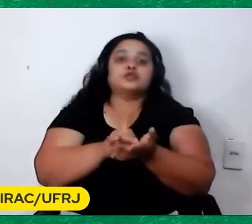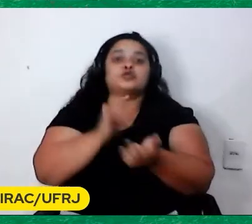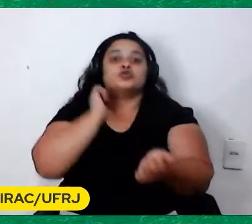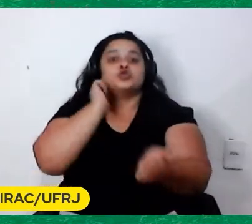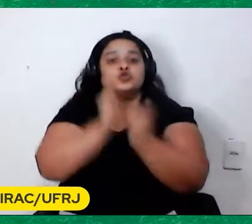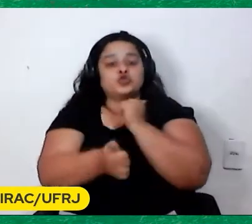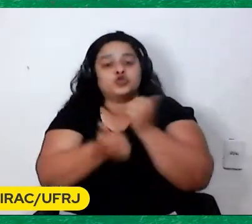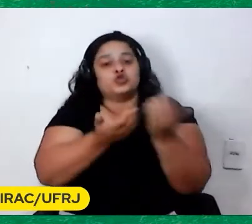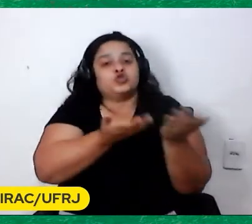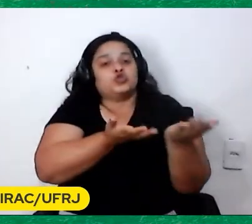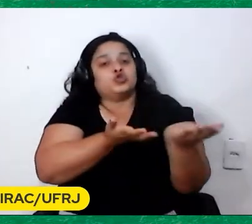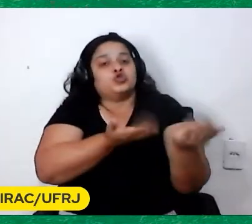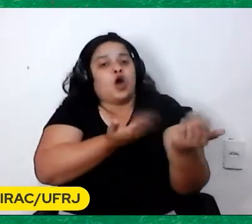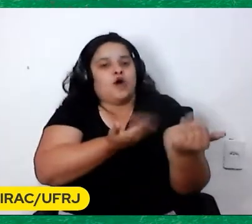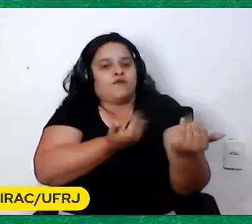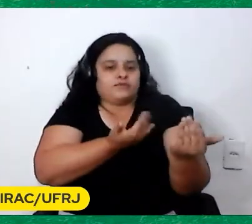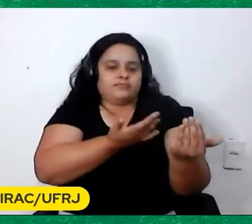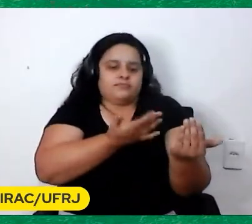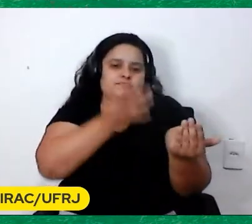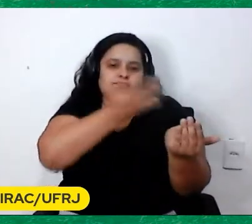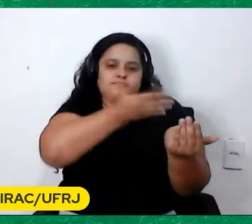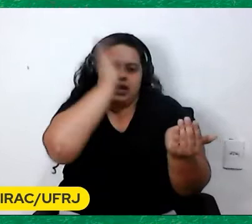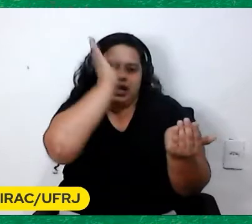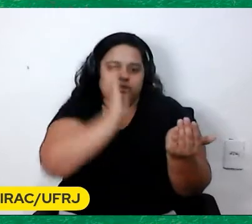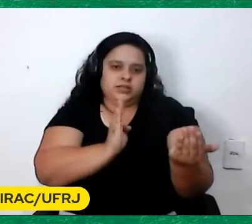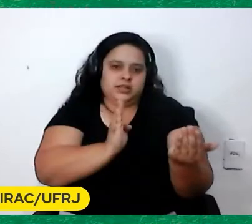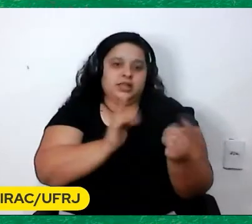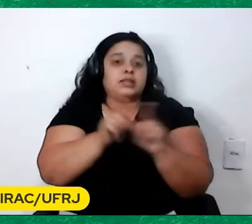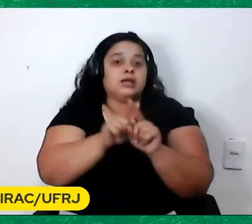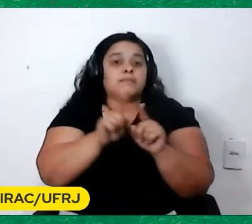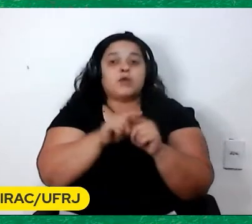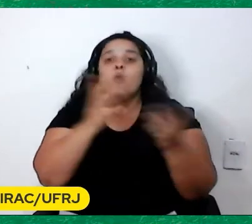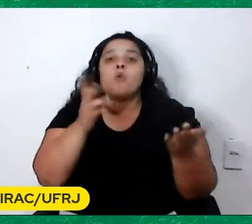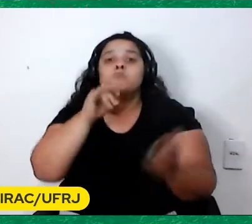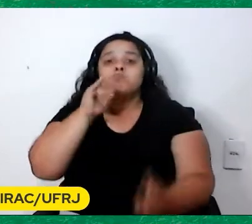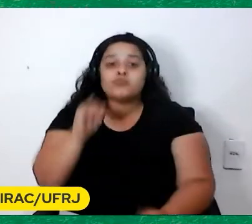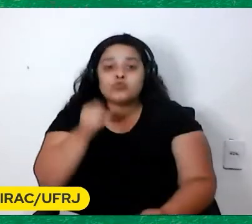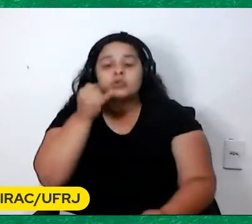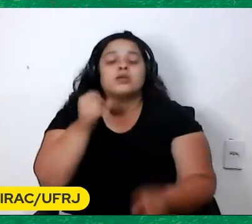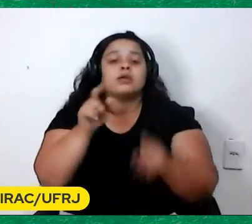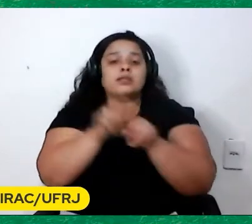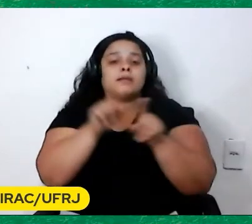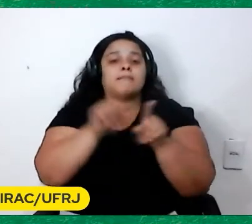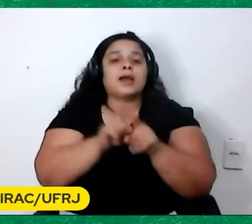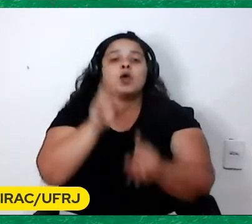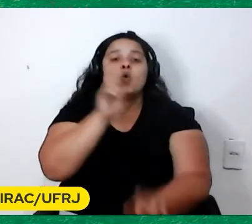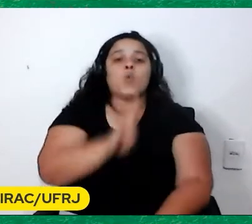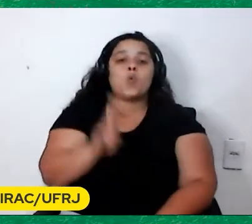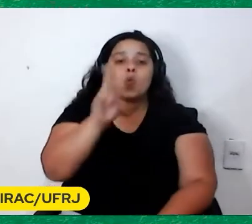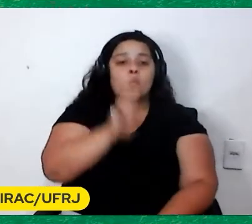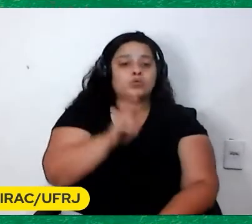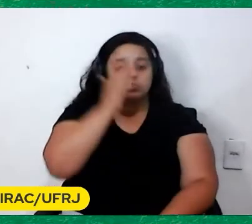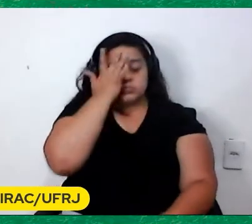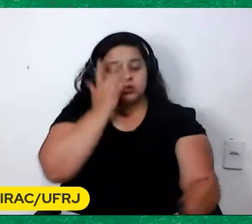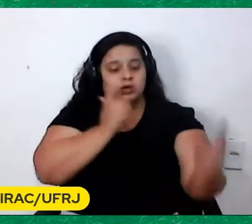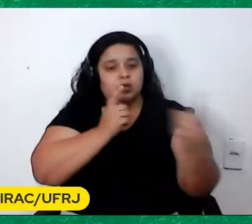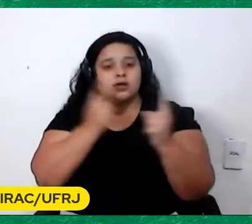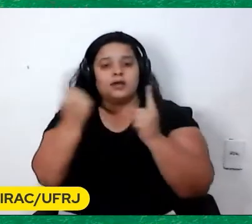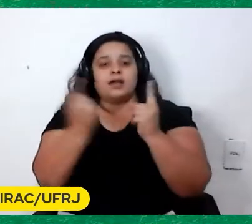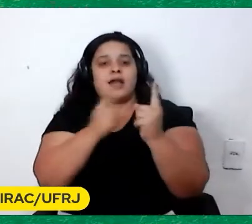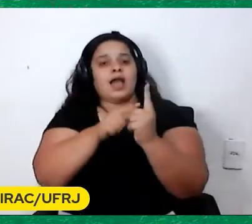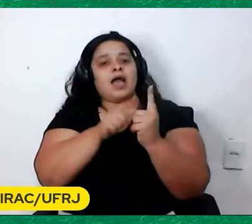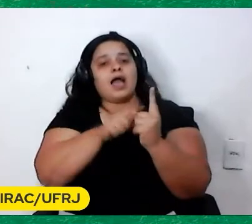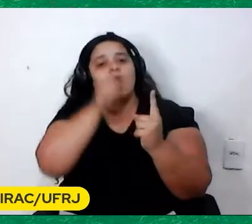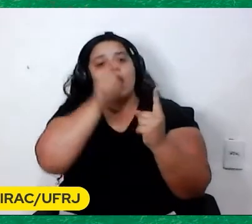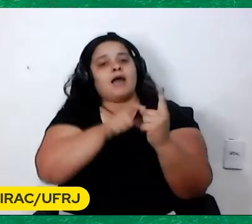brasileiros também Das oportunidades E do uso desses jogadores Como se diz Como